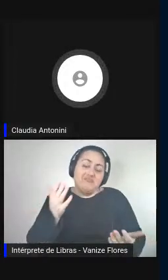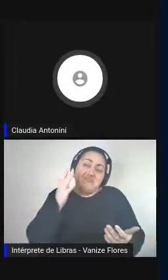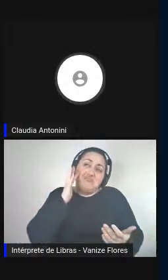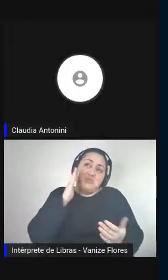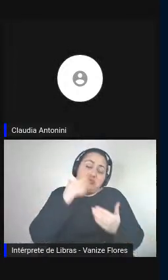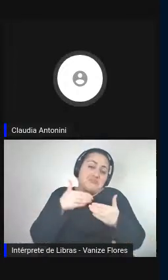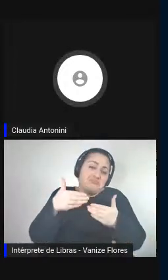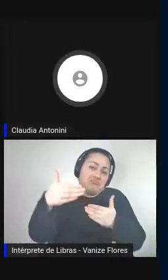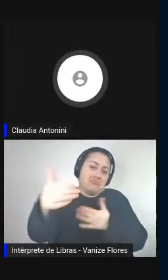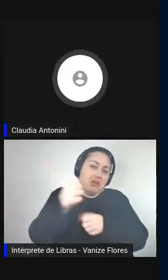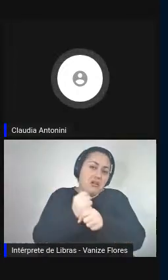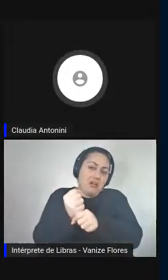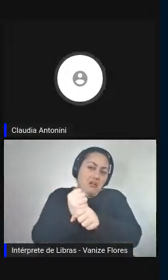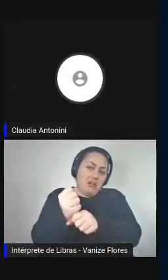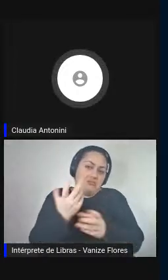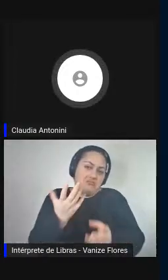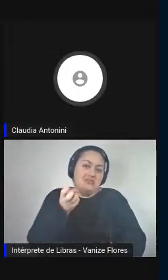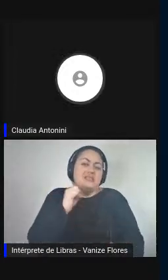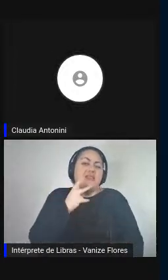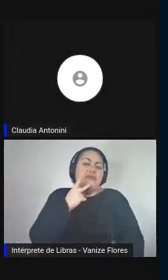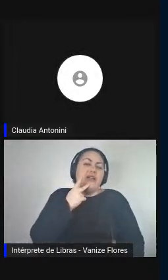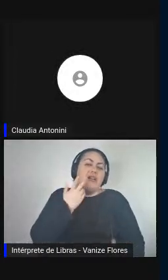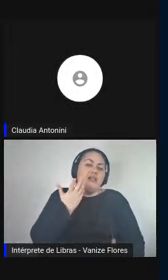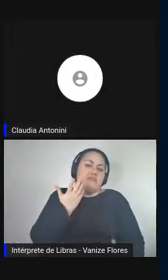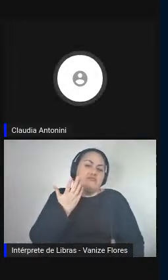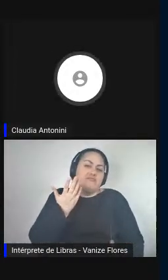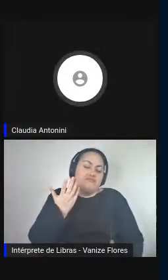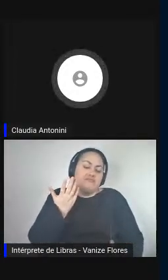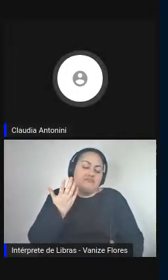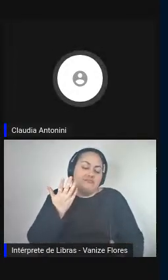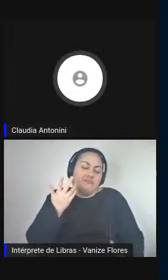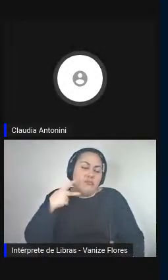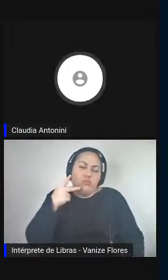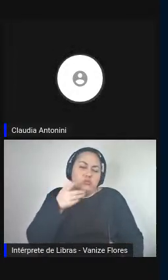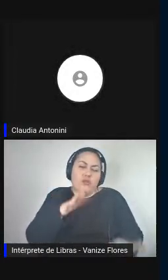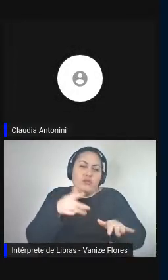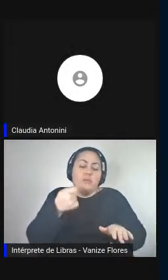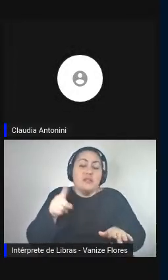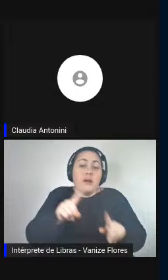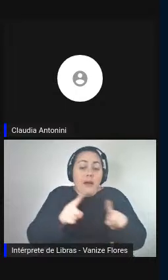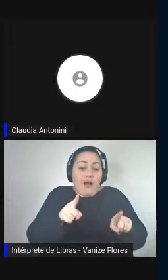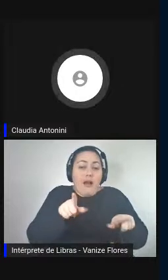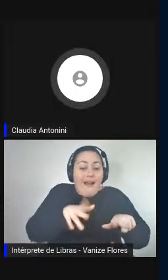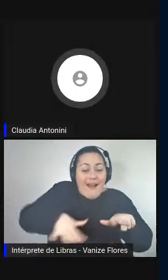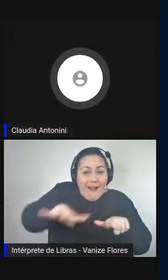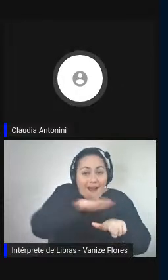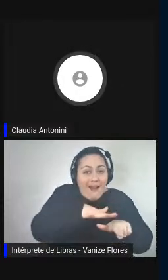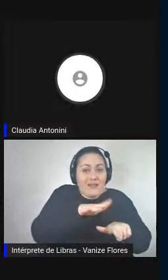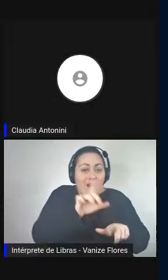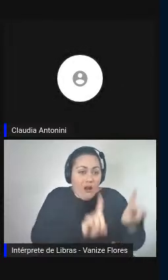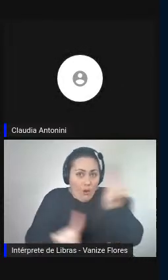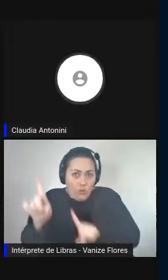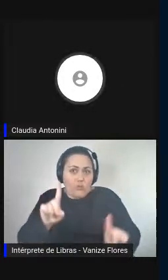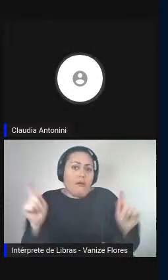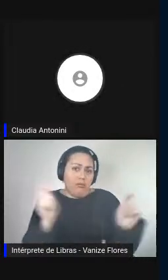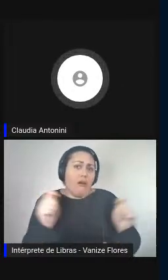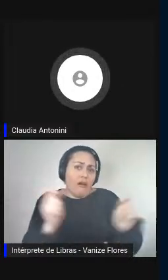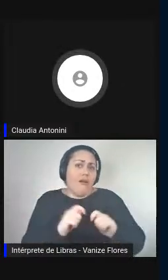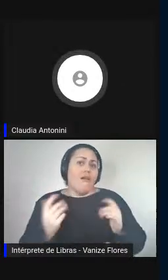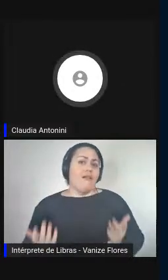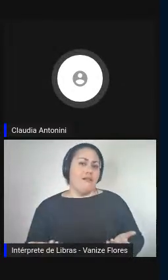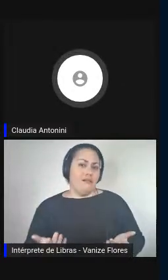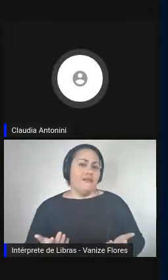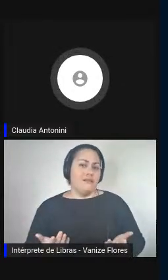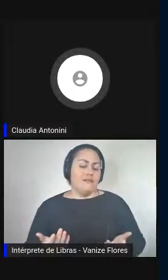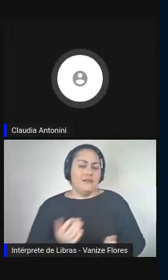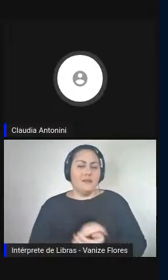necessário, mas em alguns âmbitos, sim, chegou ao final dizendo quais